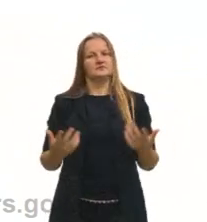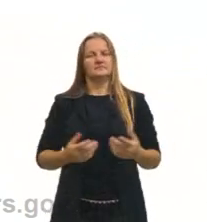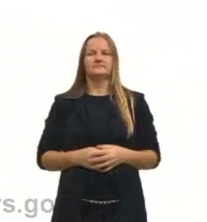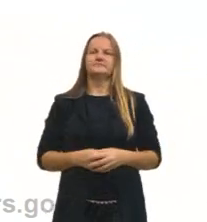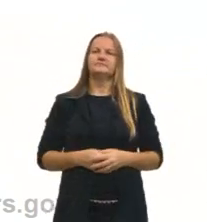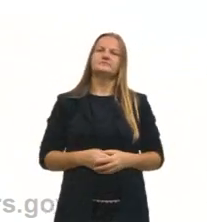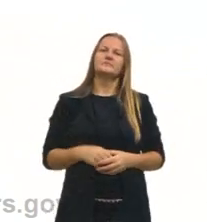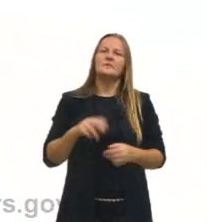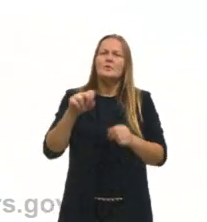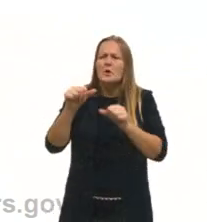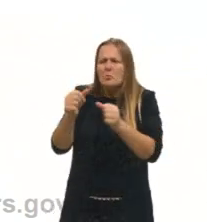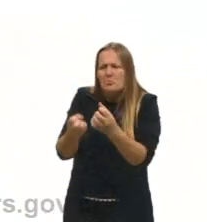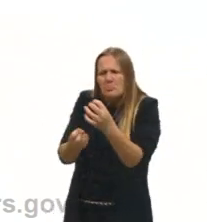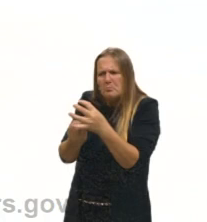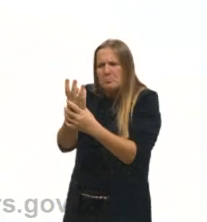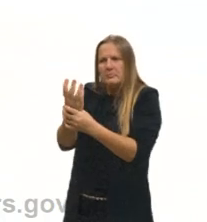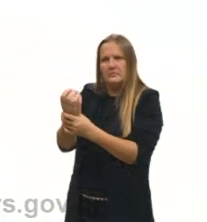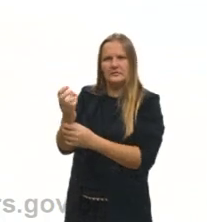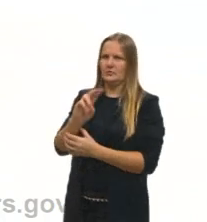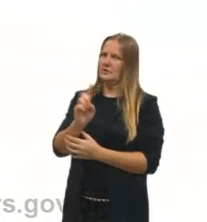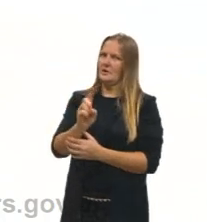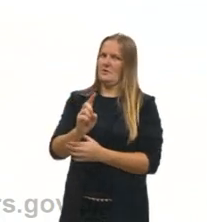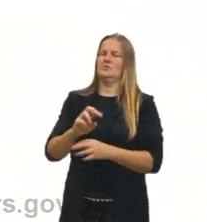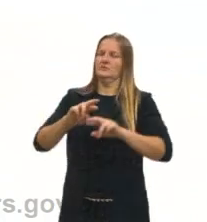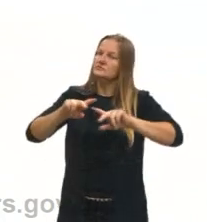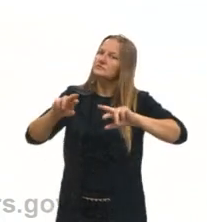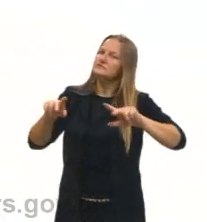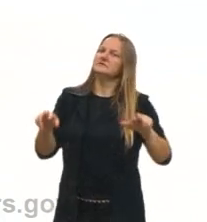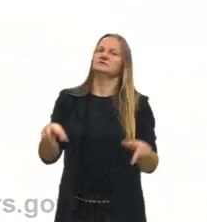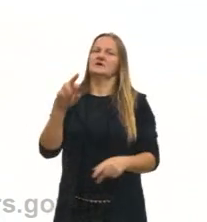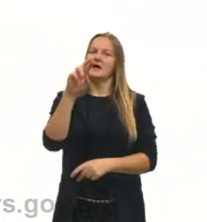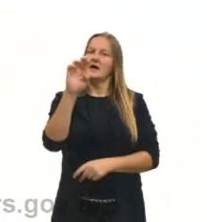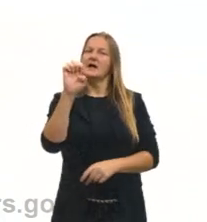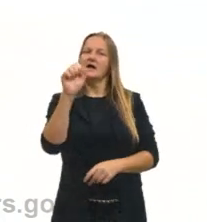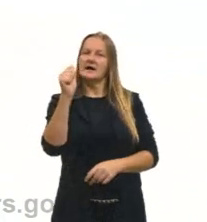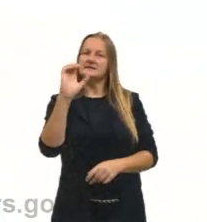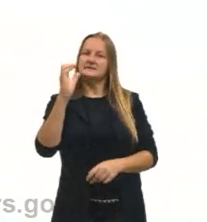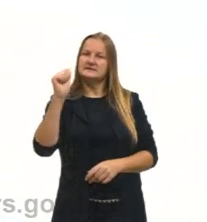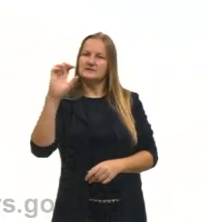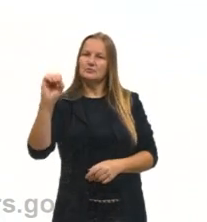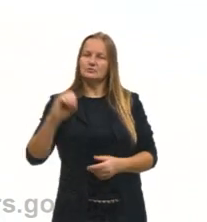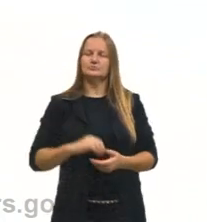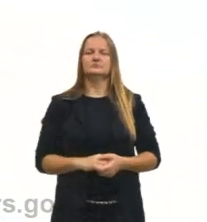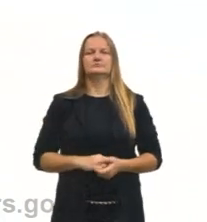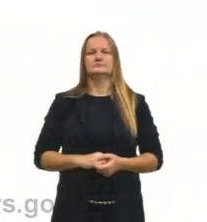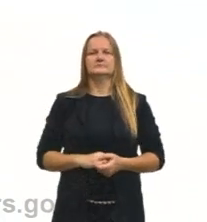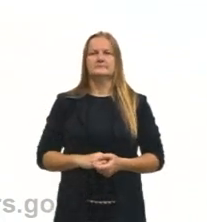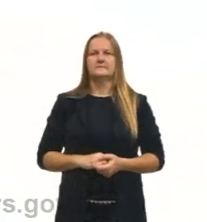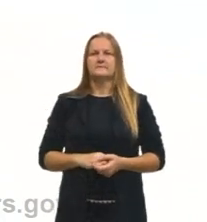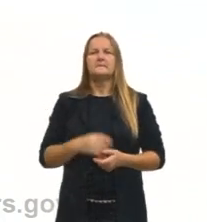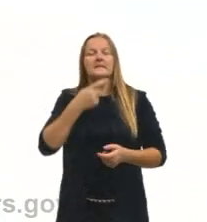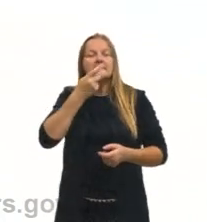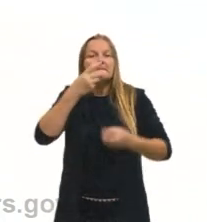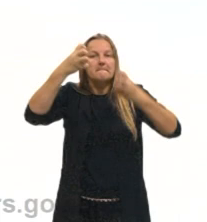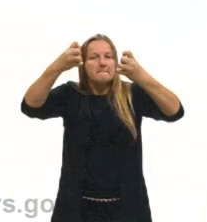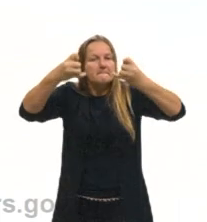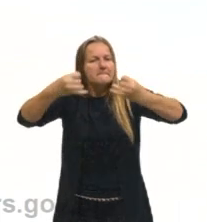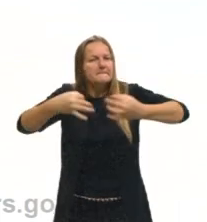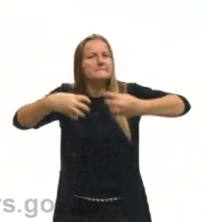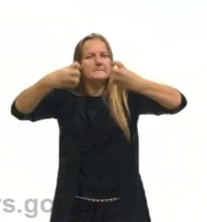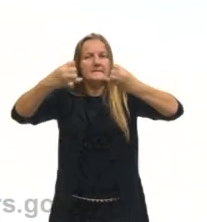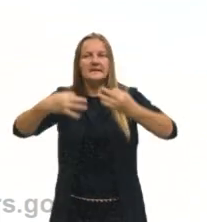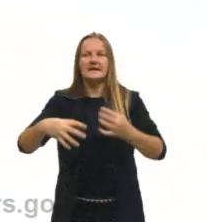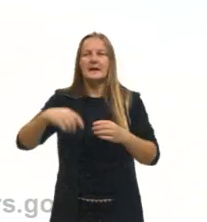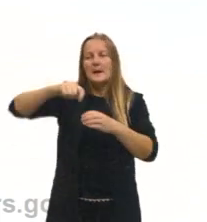não percebemos formações de novas misturas, de novas substâncias, desculpa. Então, como eu estava falando, aquela